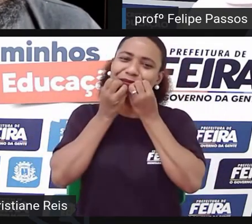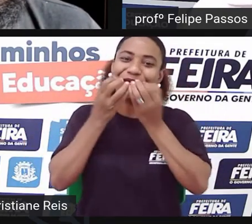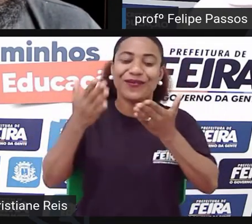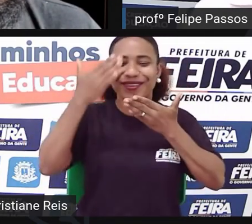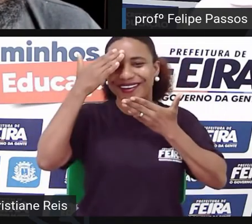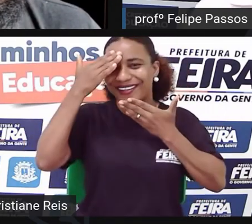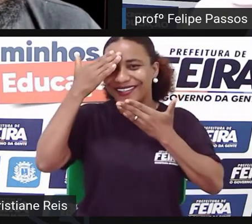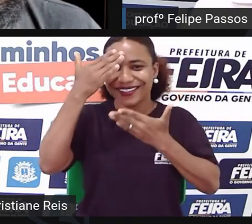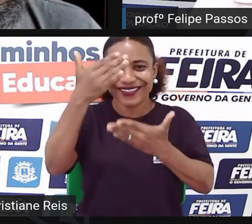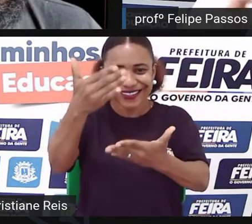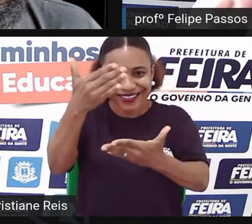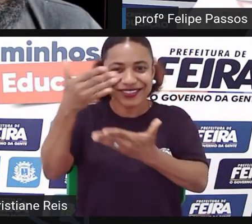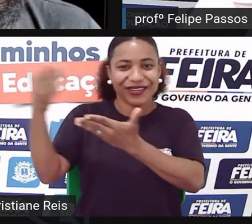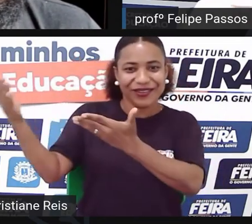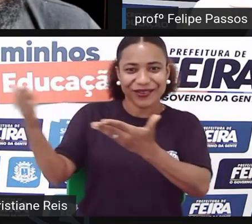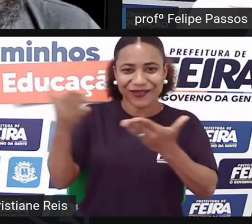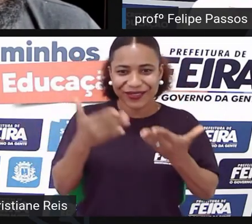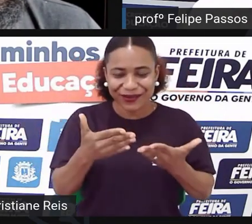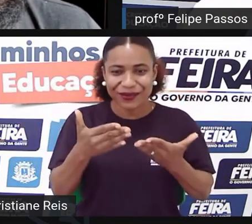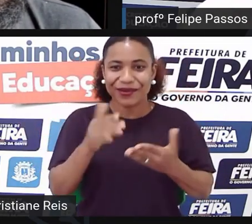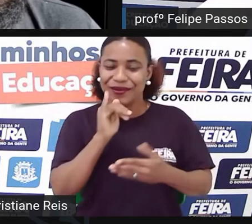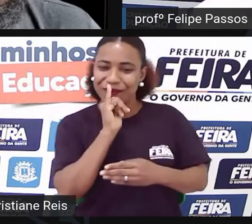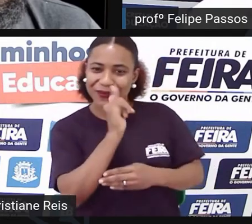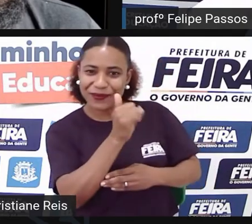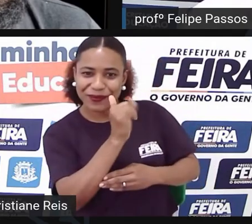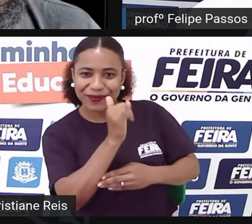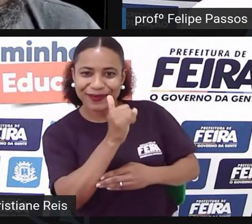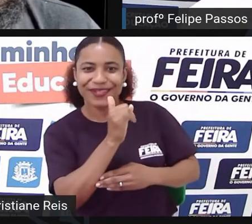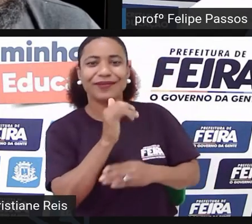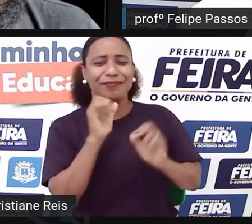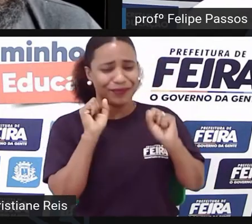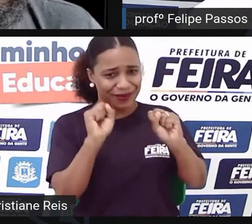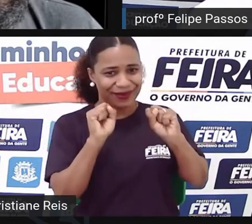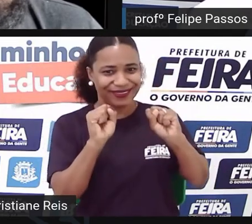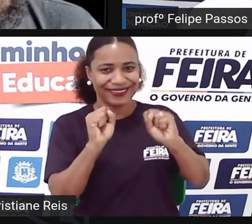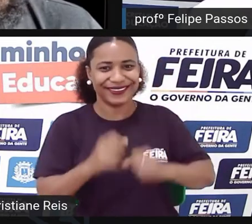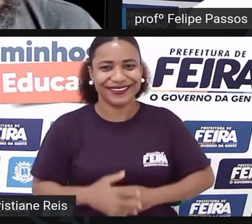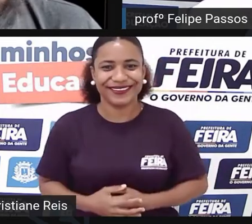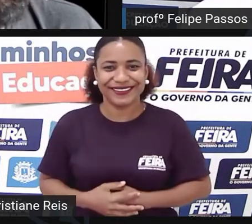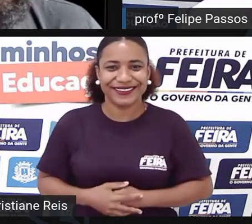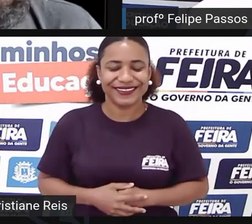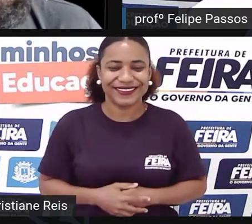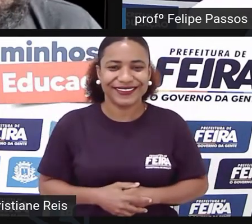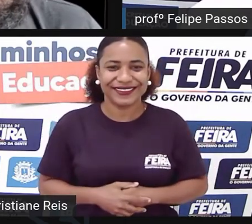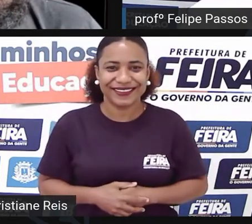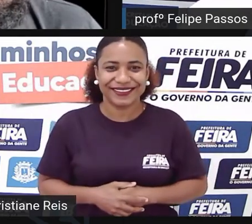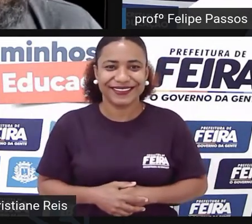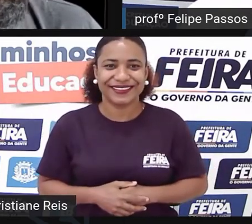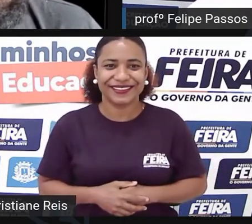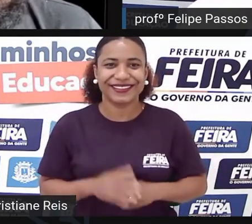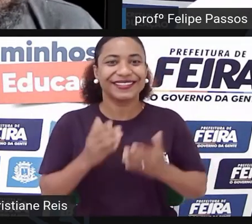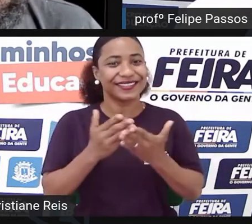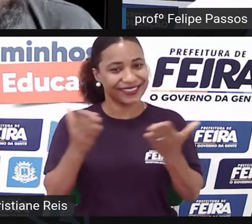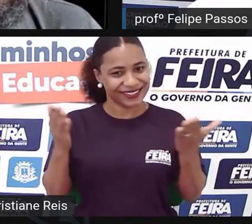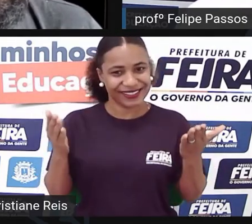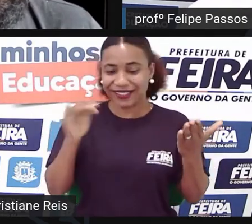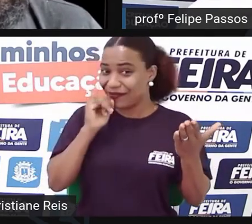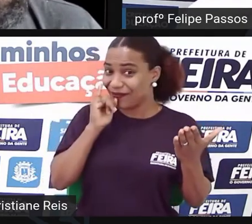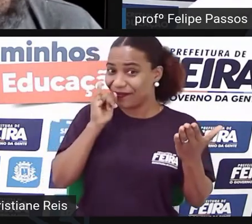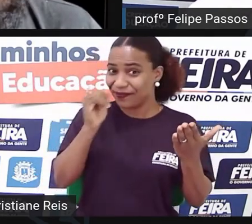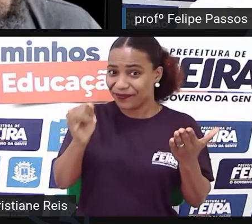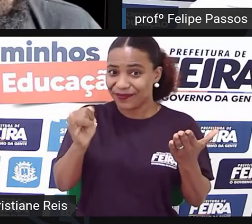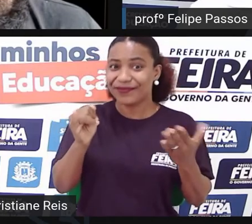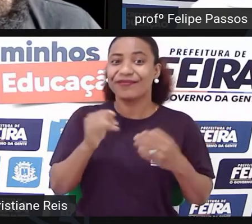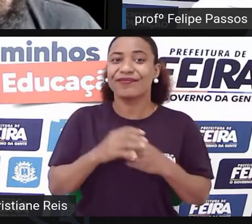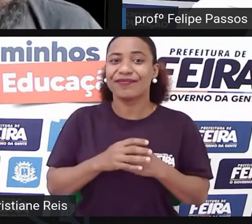conversa com a gente. Quiser dar um último recadinho aí para o pessoal. É só dizer que o